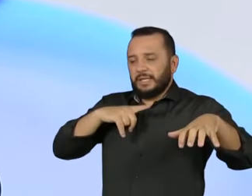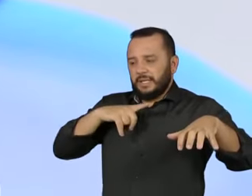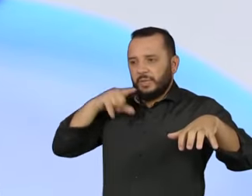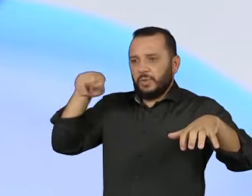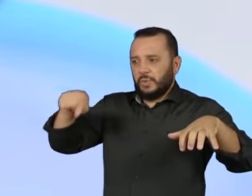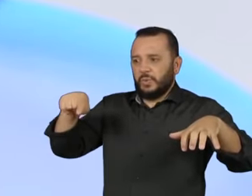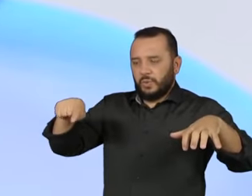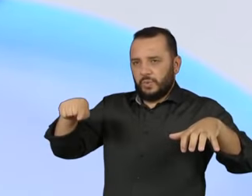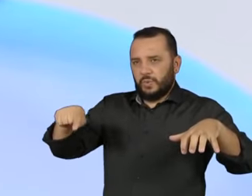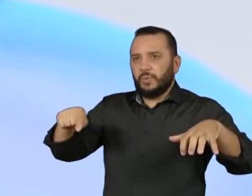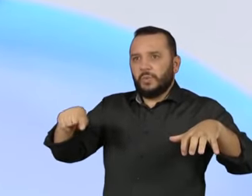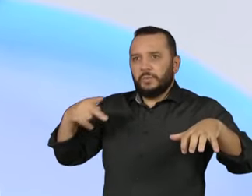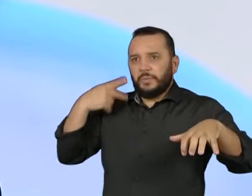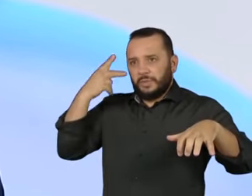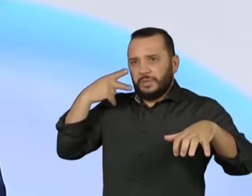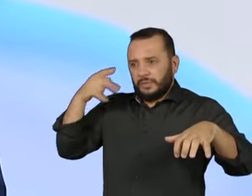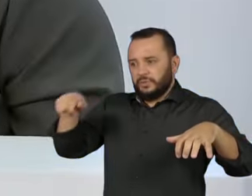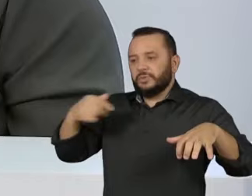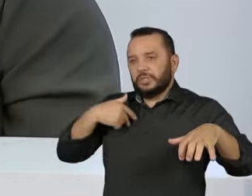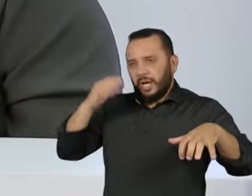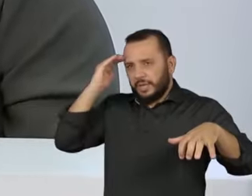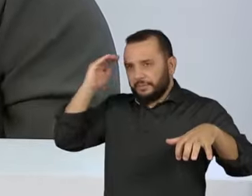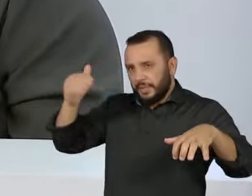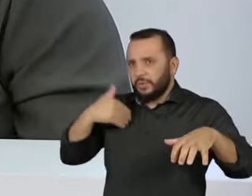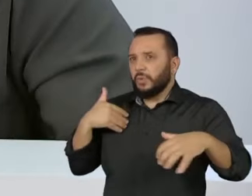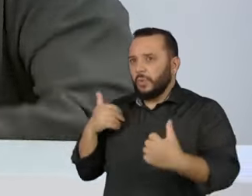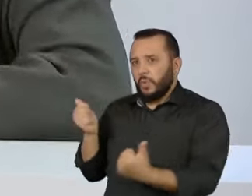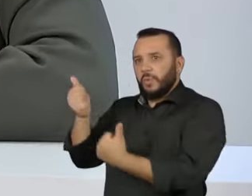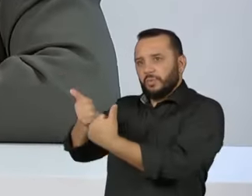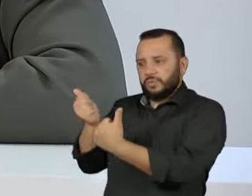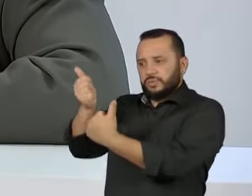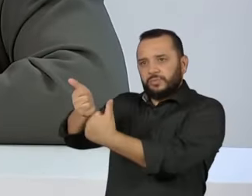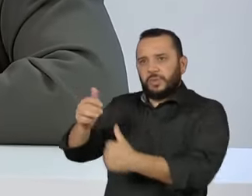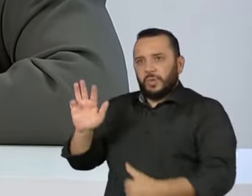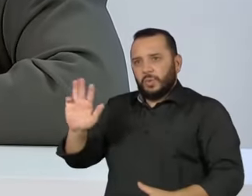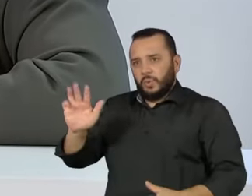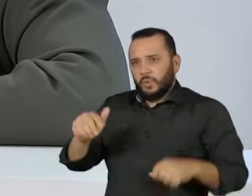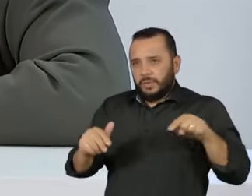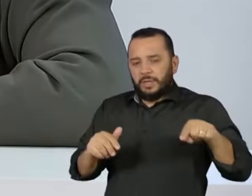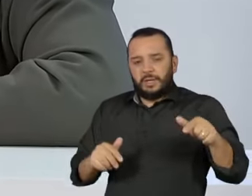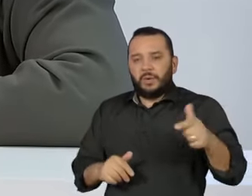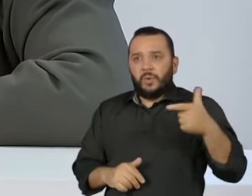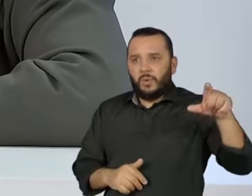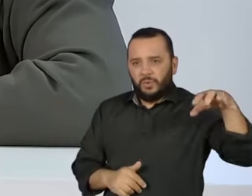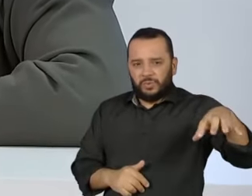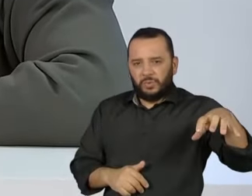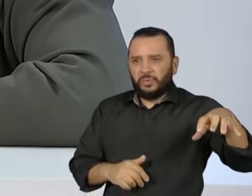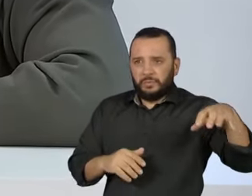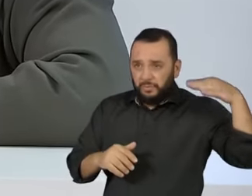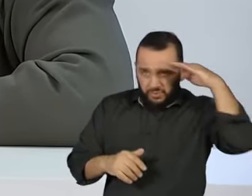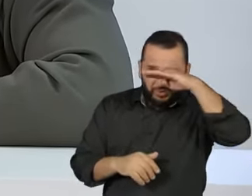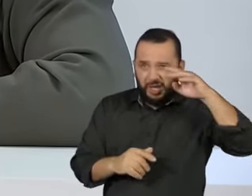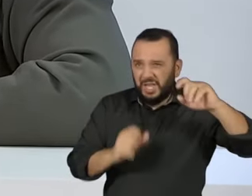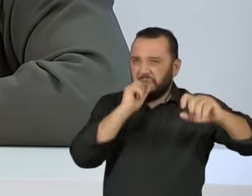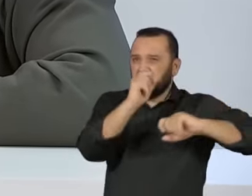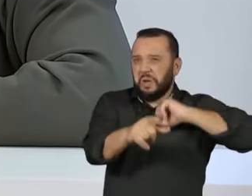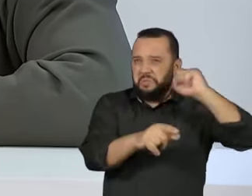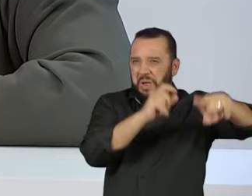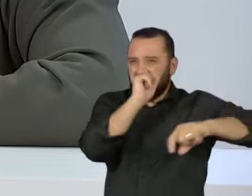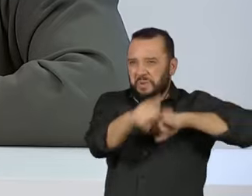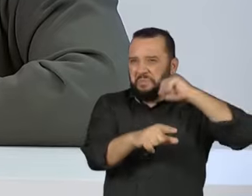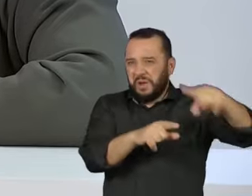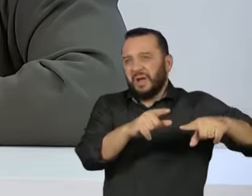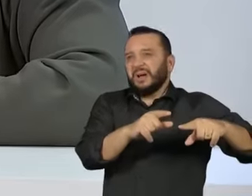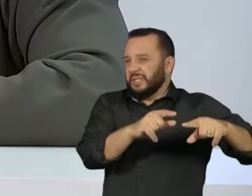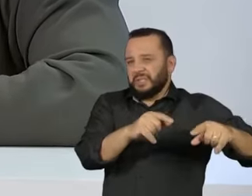que sempre respeitou a alternância de poder e outro que ataca reiteradamente as instituições e ameaça não respeitar o